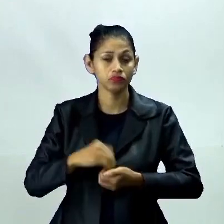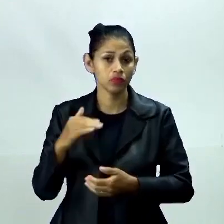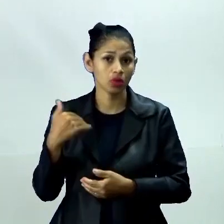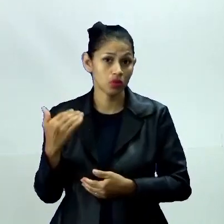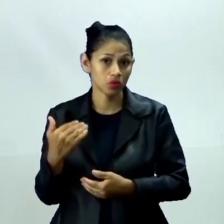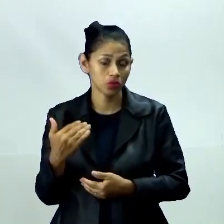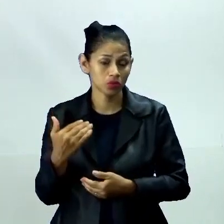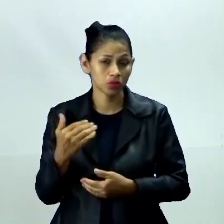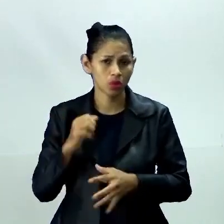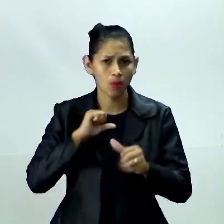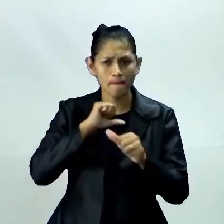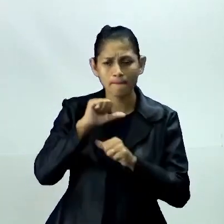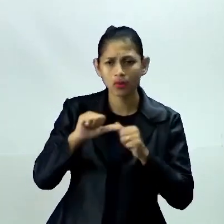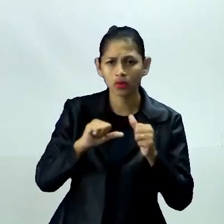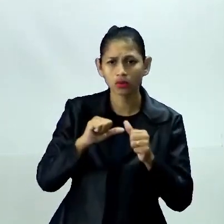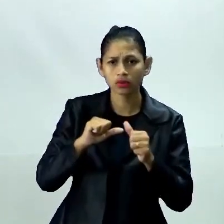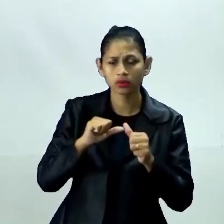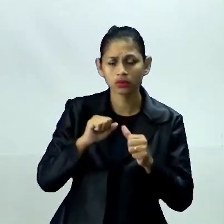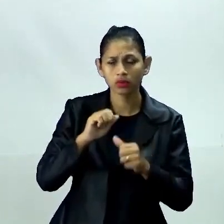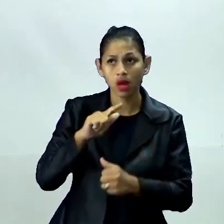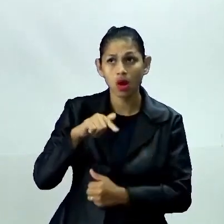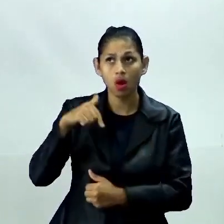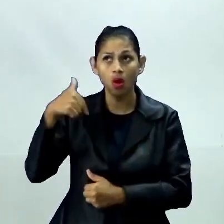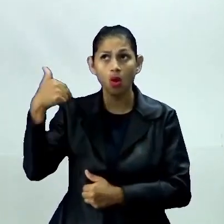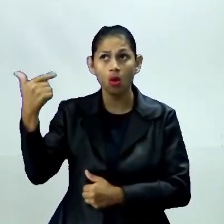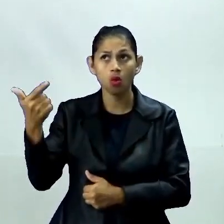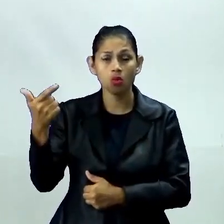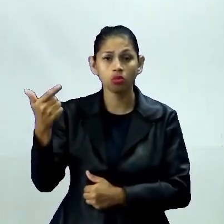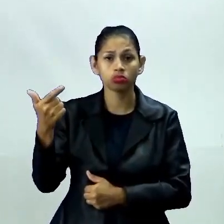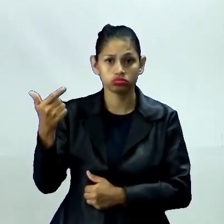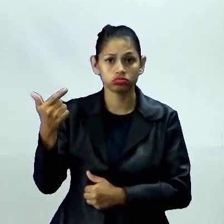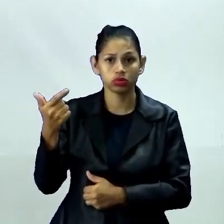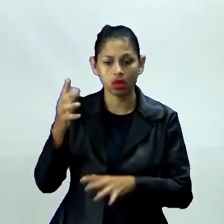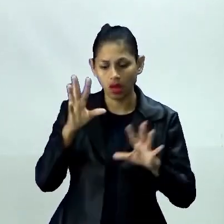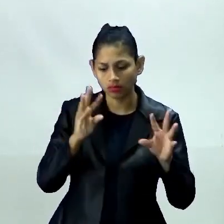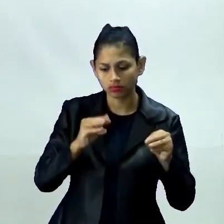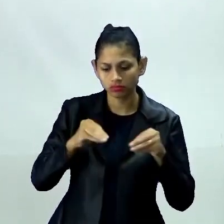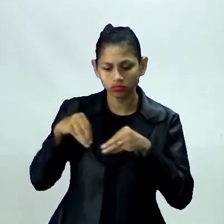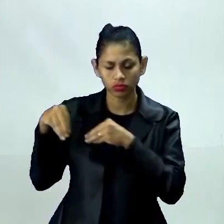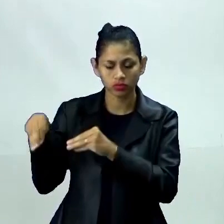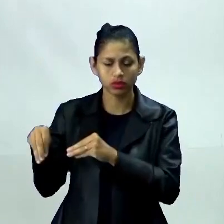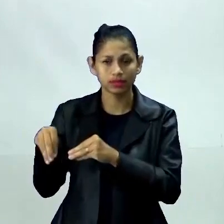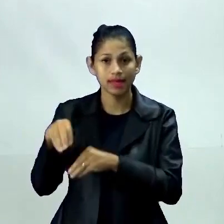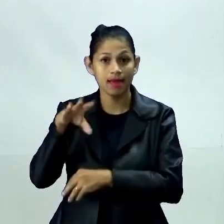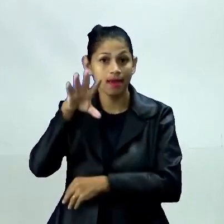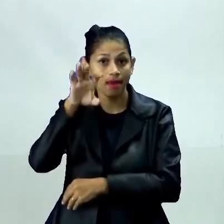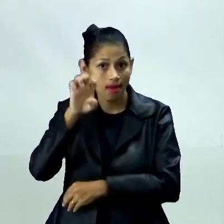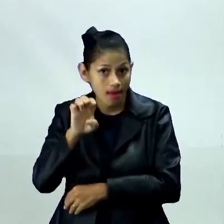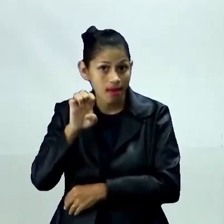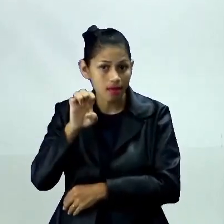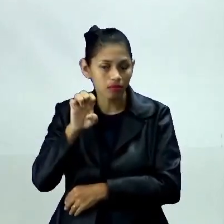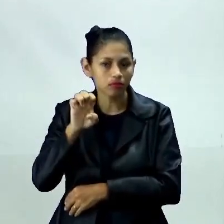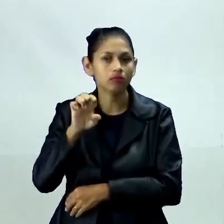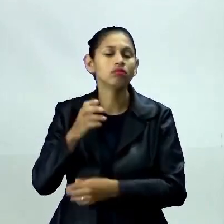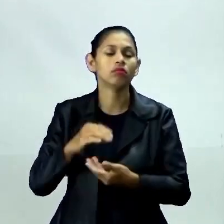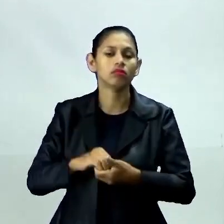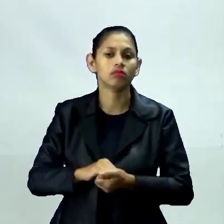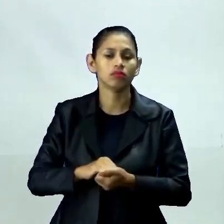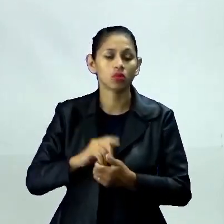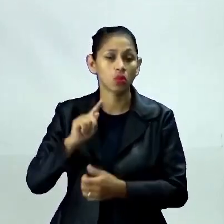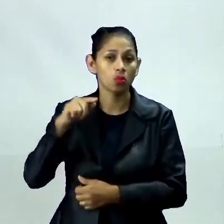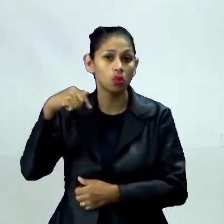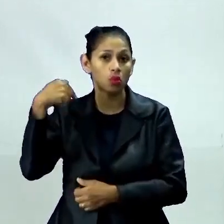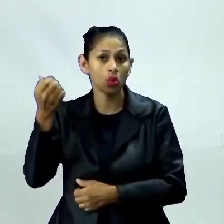eu faço essa mudança, eu sou emigrante, com E, tá? Mas lá onde eu vou morar, eu sou